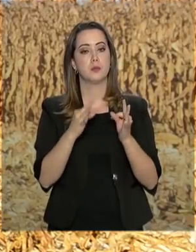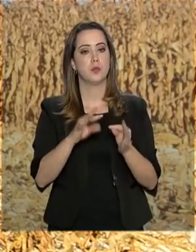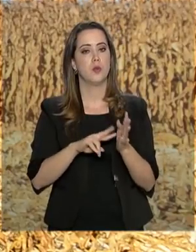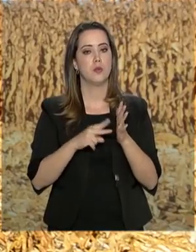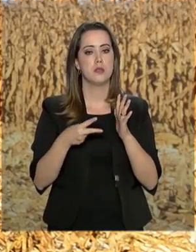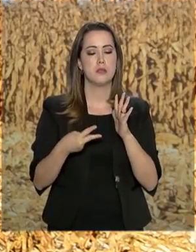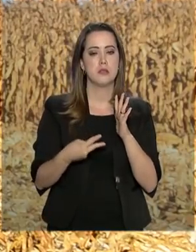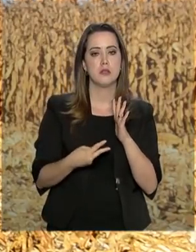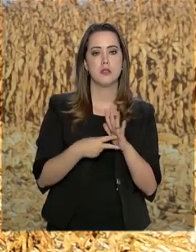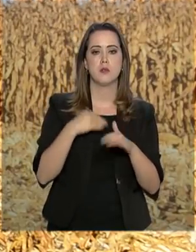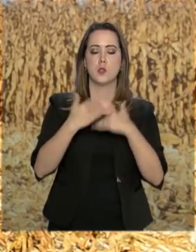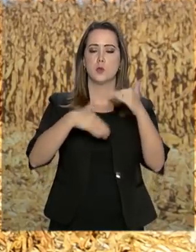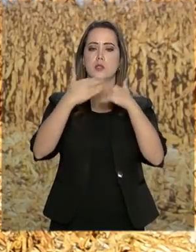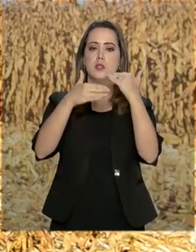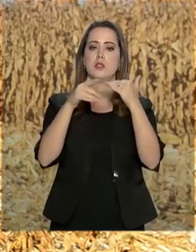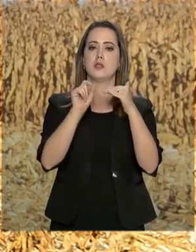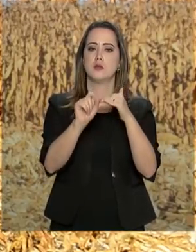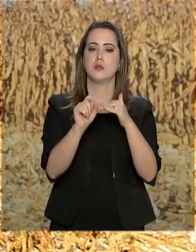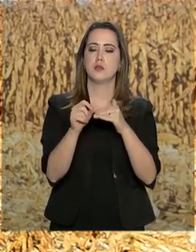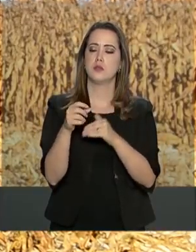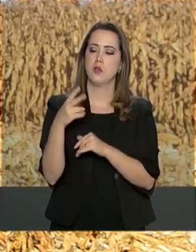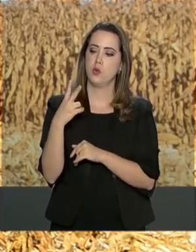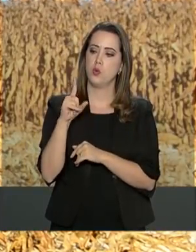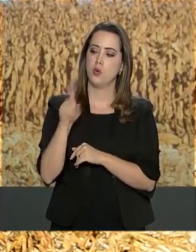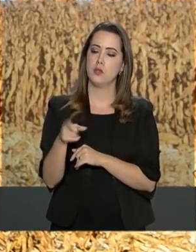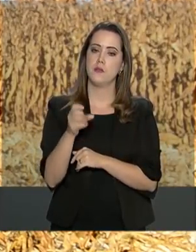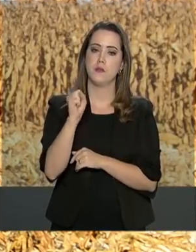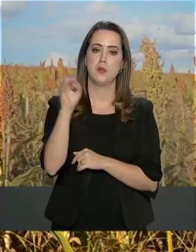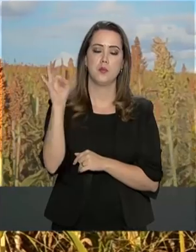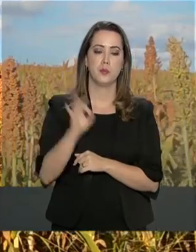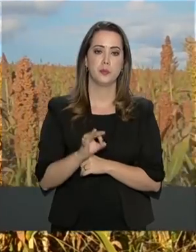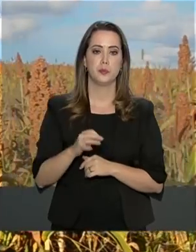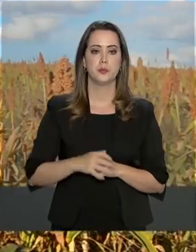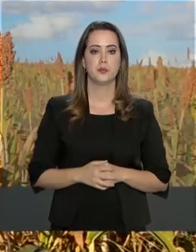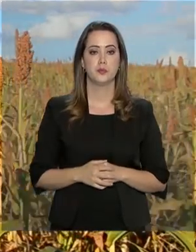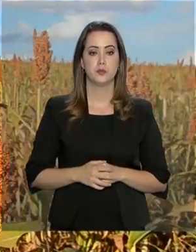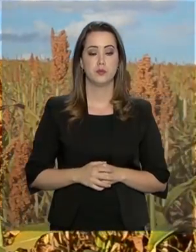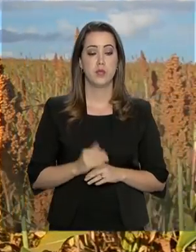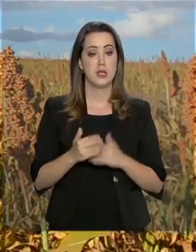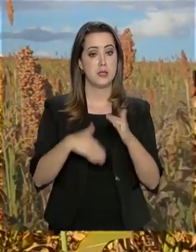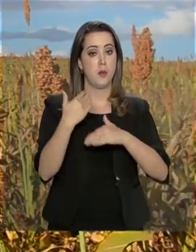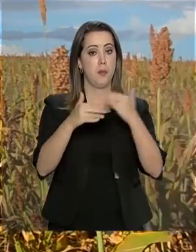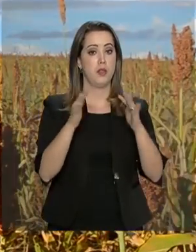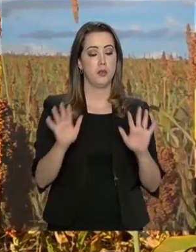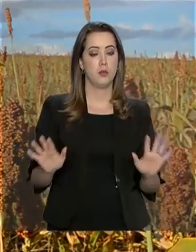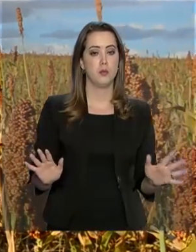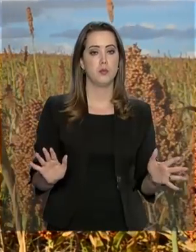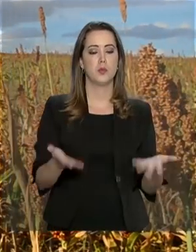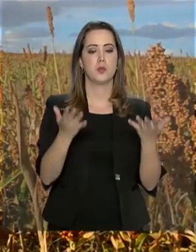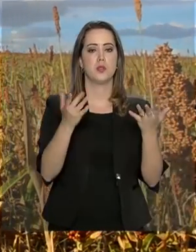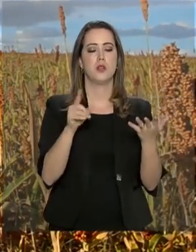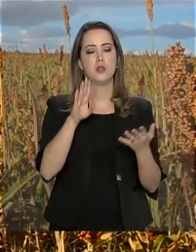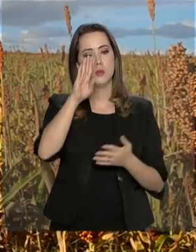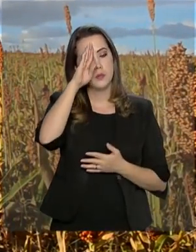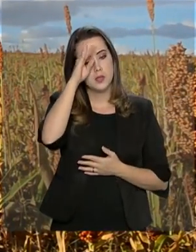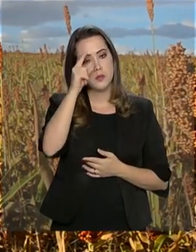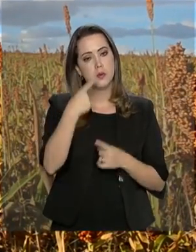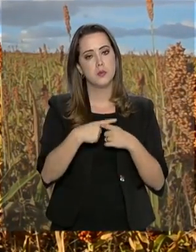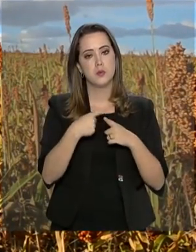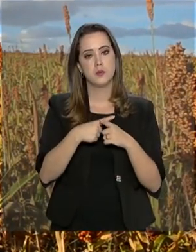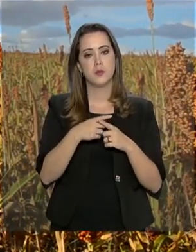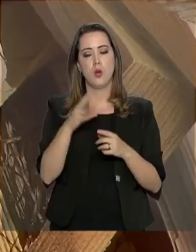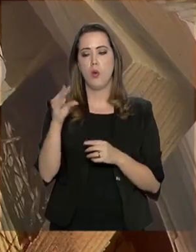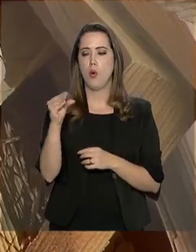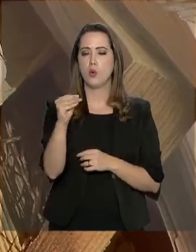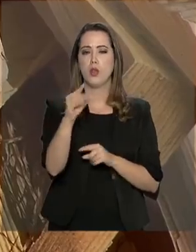o que representa um crescimento de 2,8%. Esse aumento foi impulsionado principalmente pelo